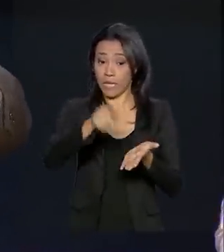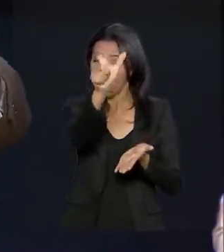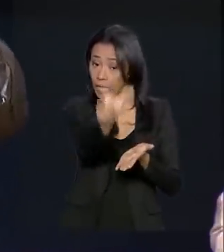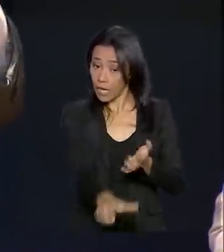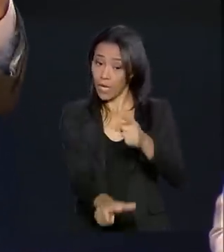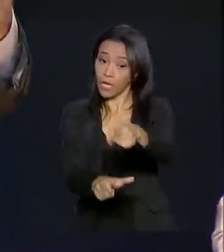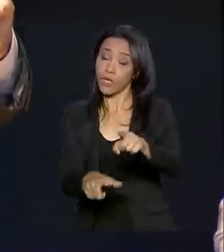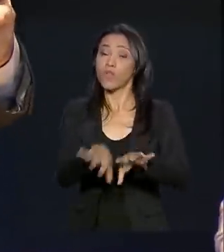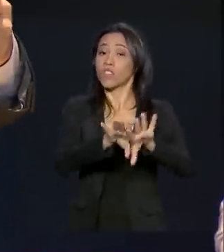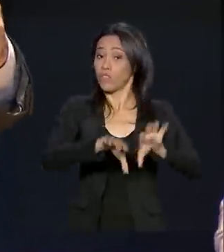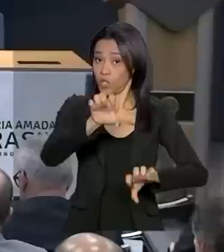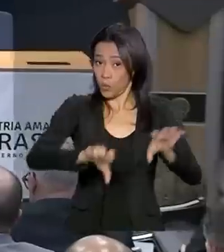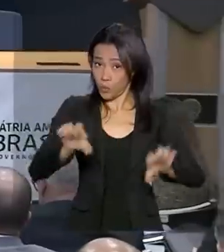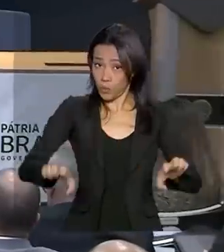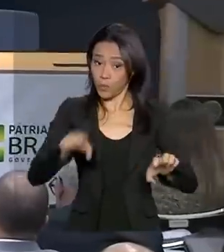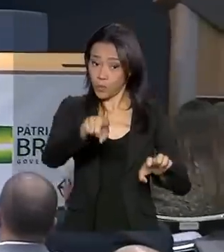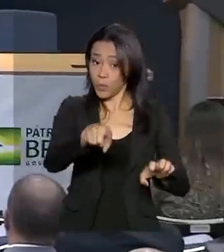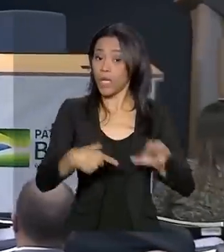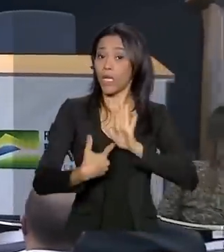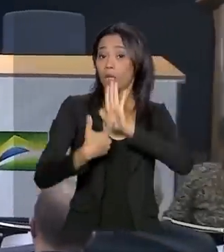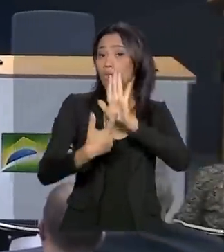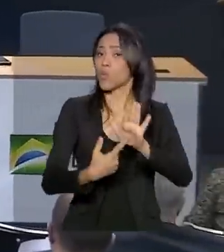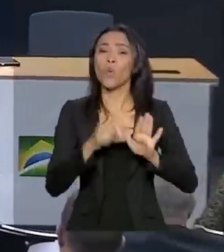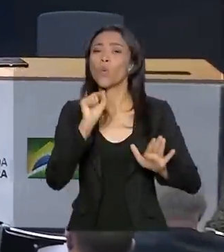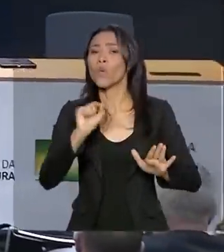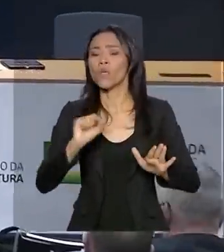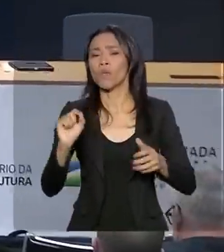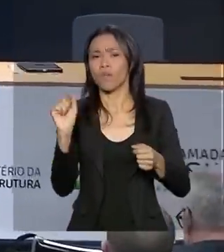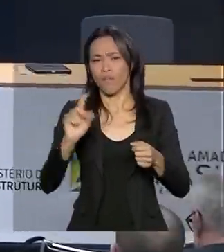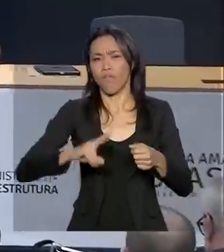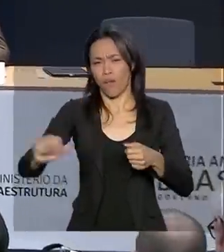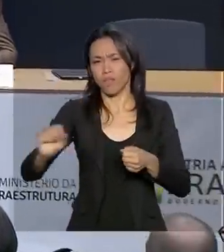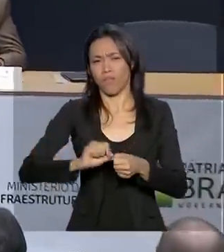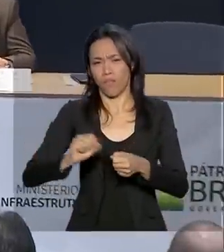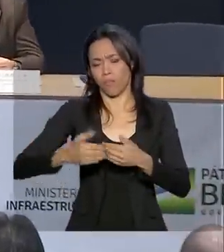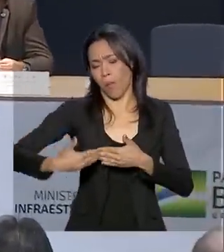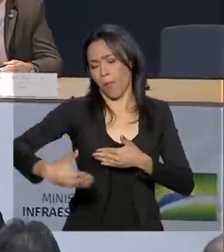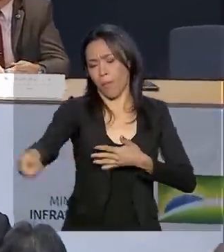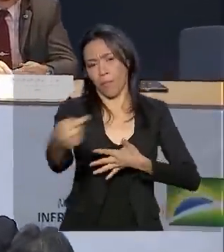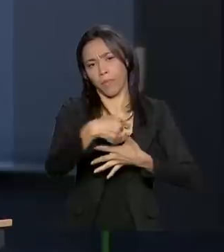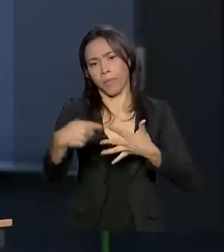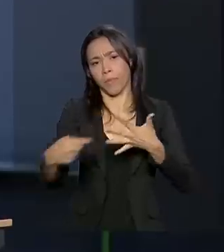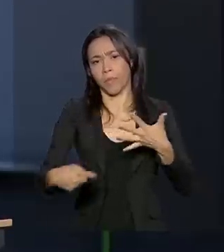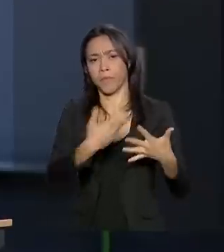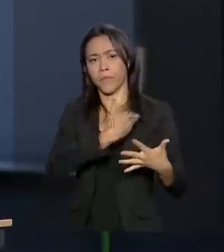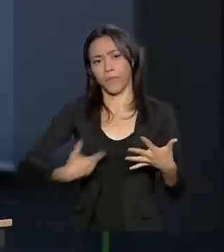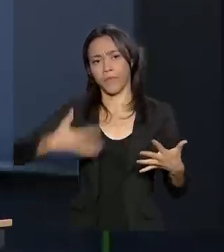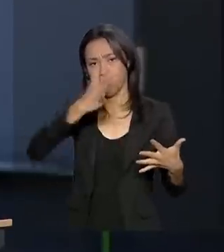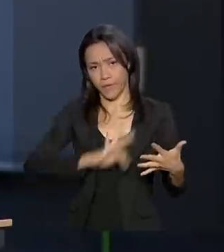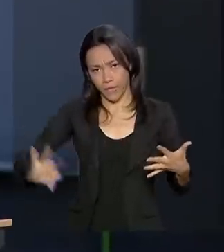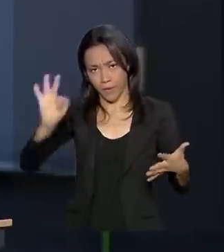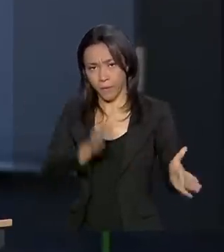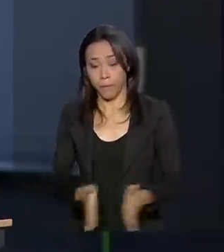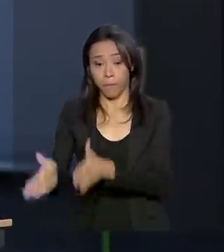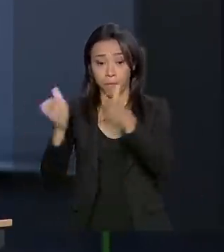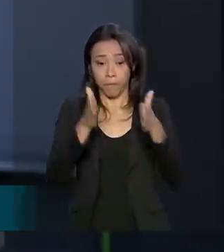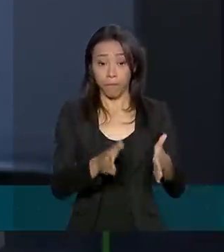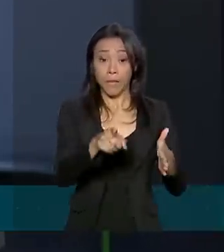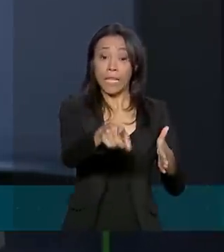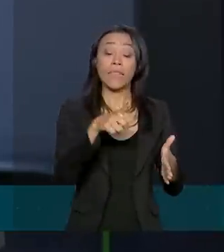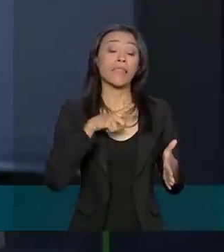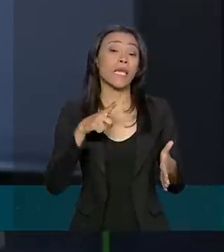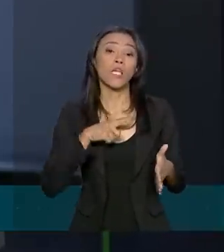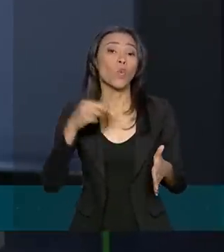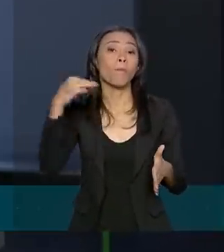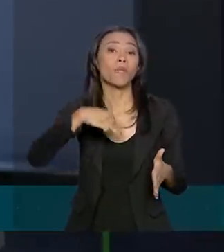Infraestrutura, Jamil Júnior, apontou quais ações estão sendo tomadas pelo governo federal. Tem o programa Minuto Caminhoneiro na Voz do Brasil,